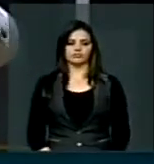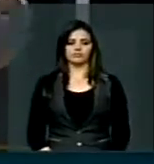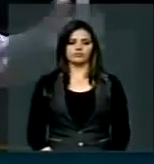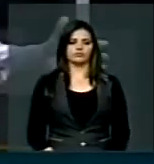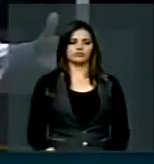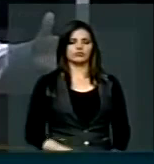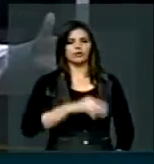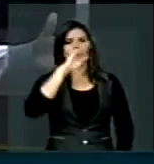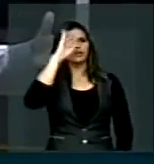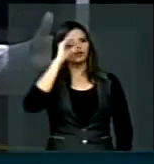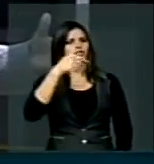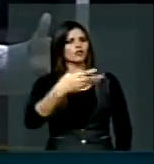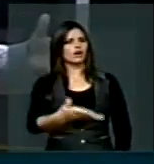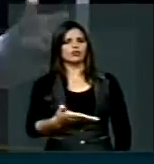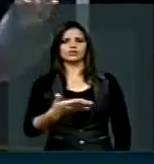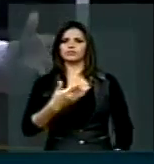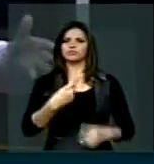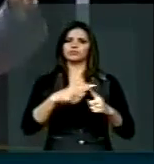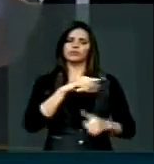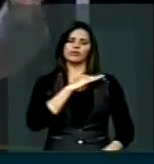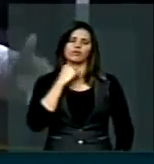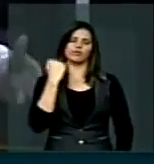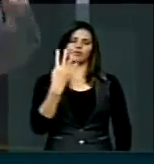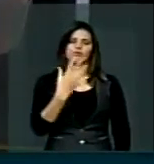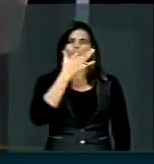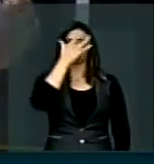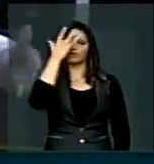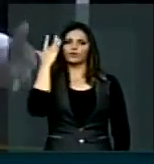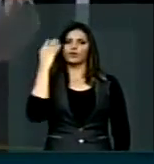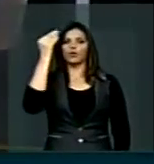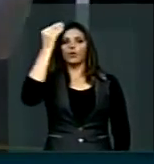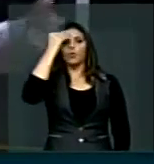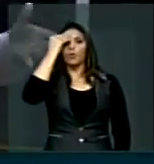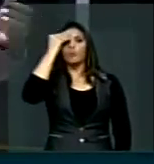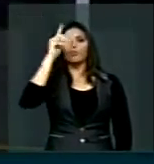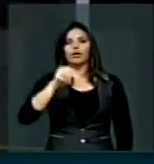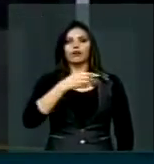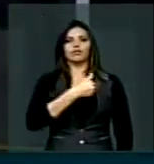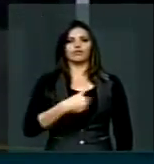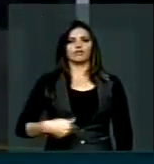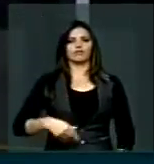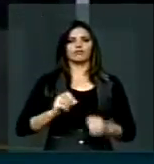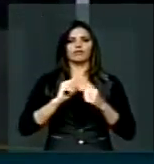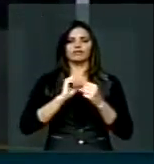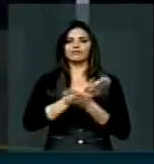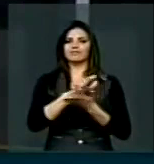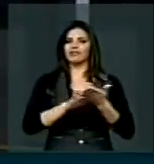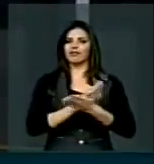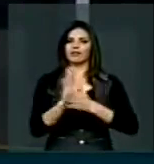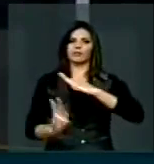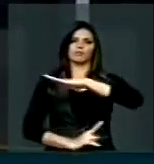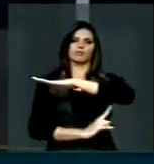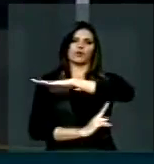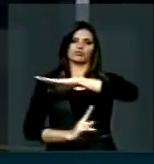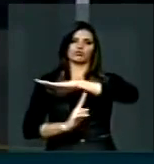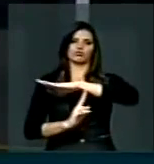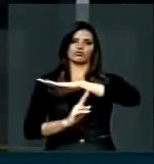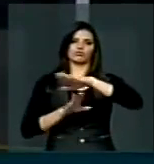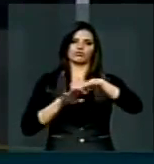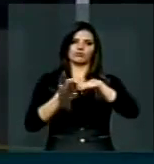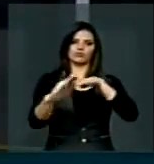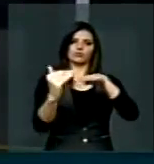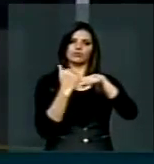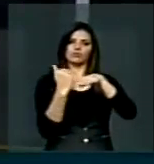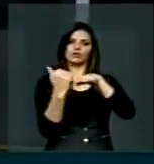homenagem pós-morte, porque a culpa é do governo que não fez essas pontes. Lá no